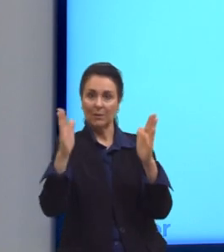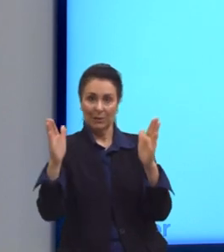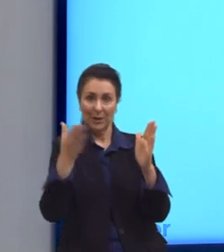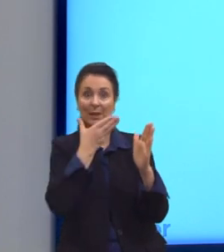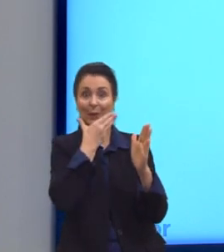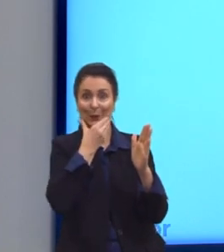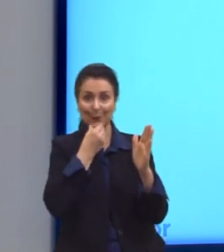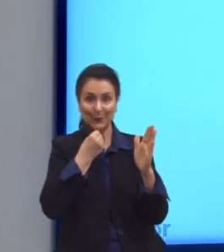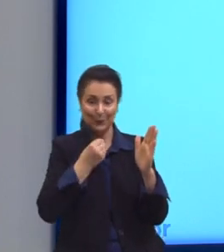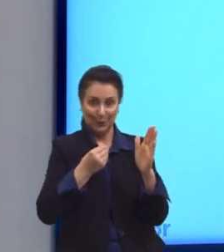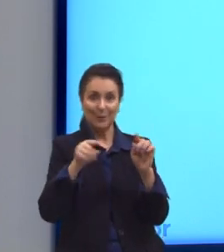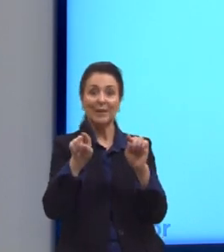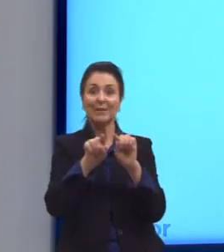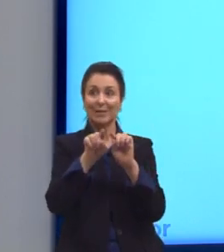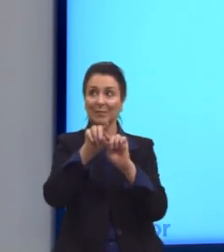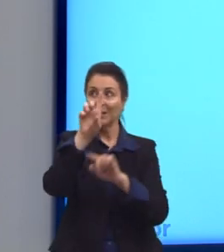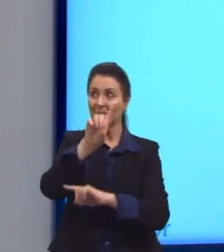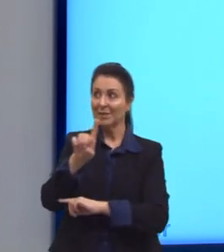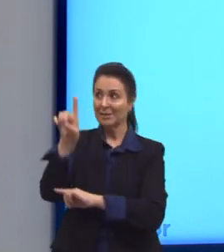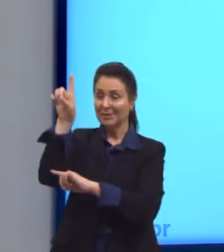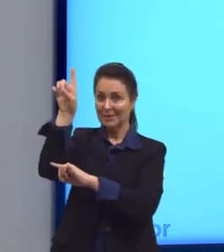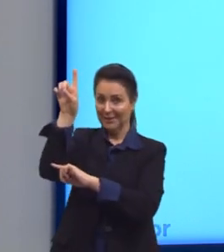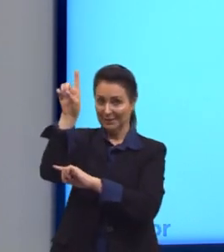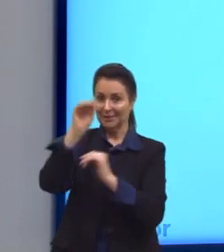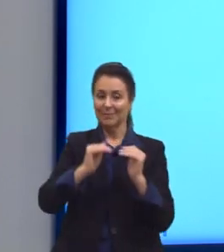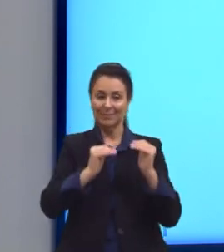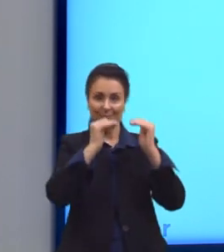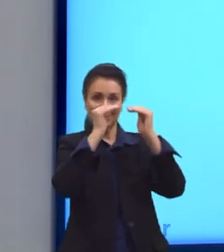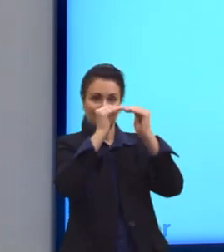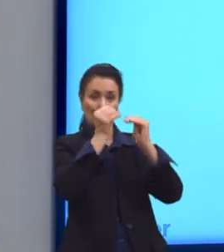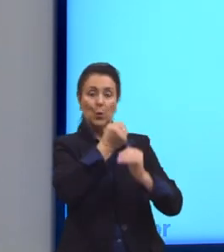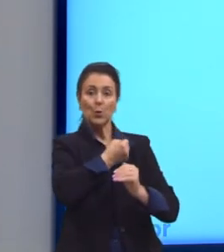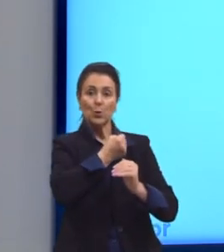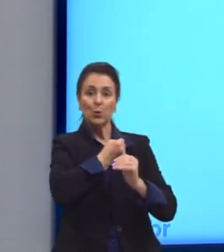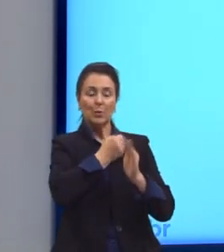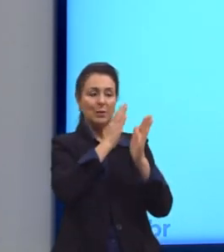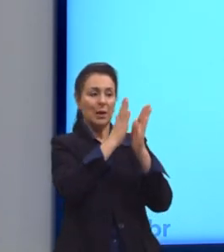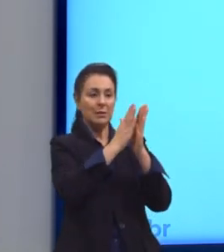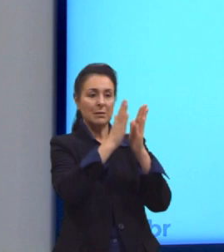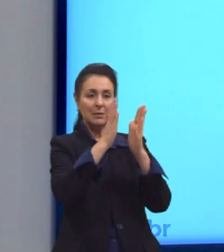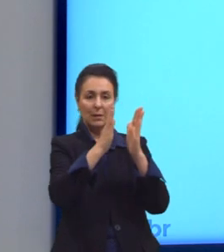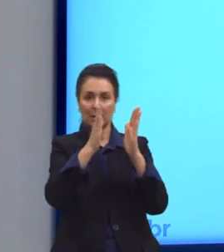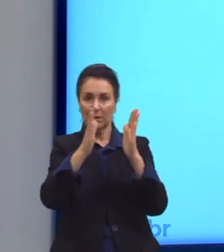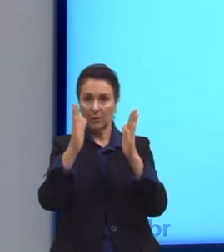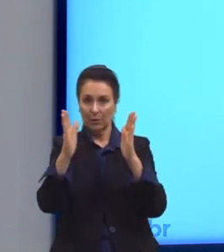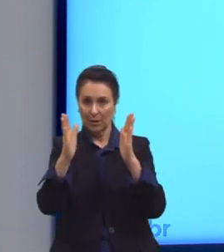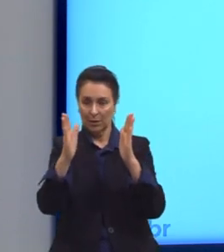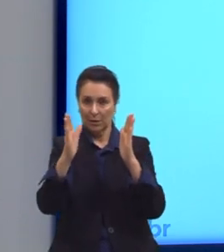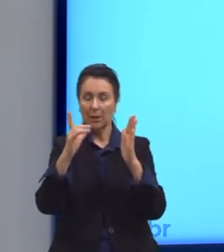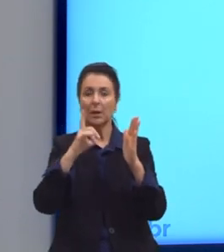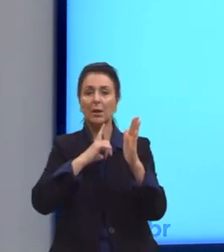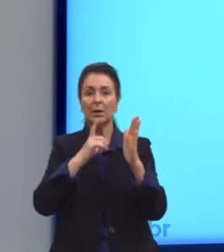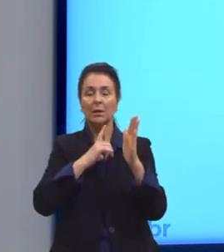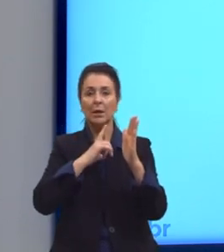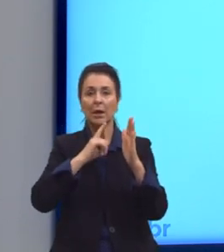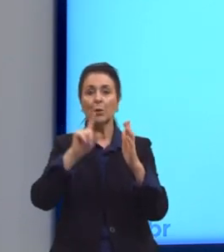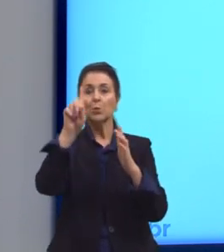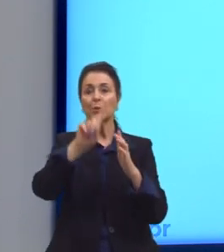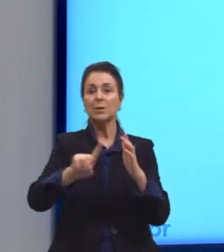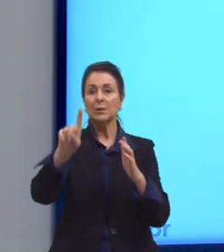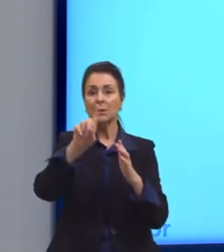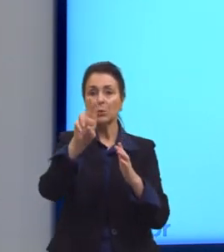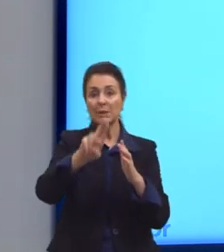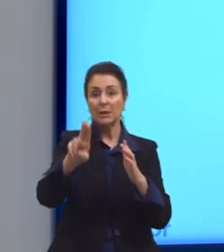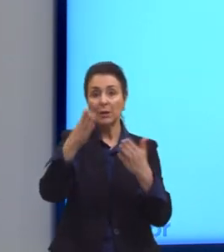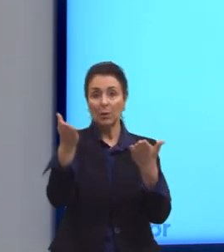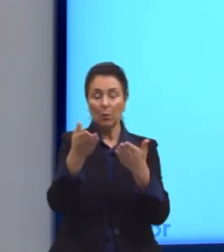proporção áurea, onde nós temos que os números da sequência foram dispostos agora através de quadrados. E